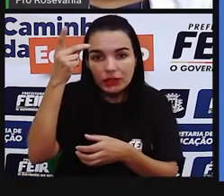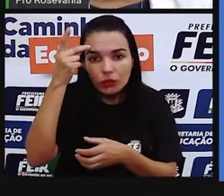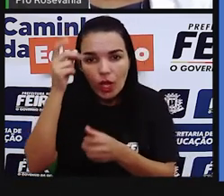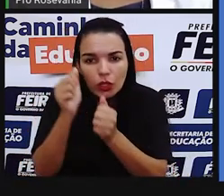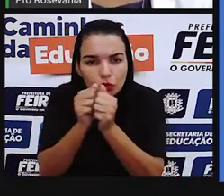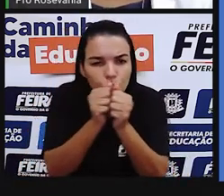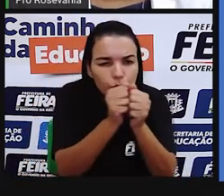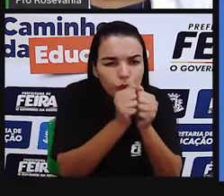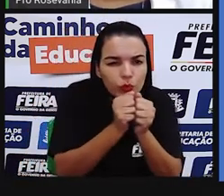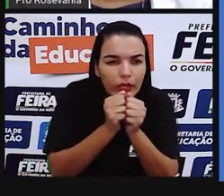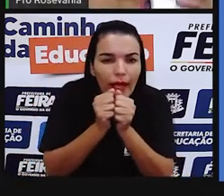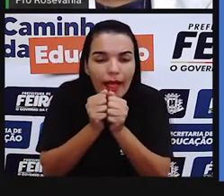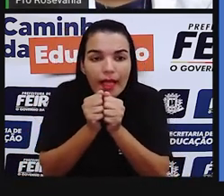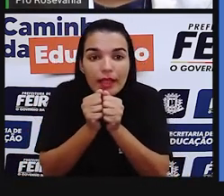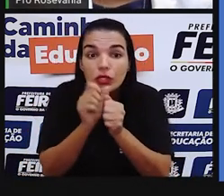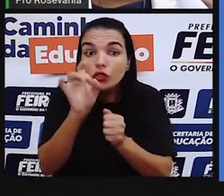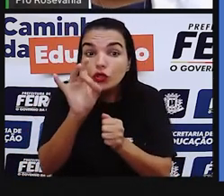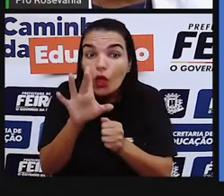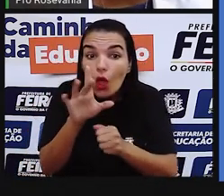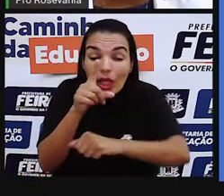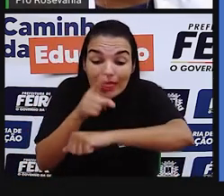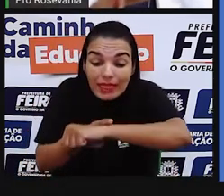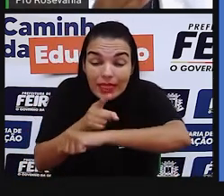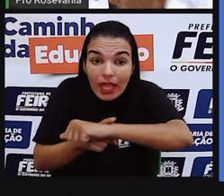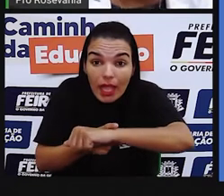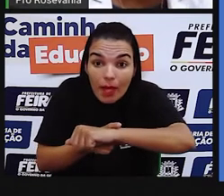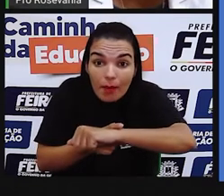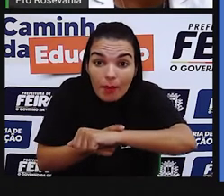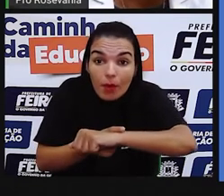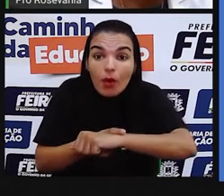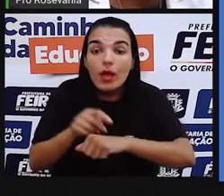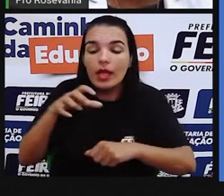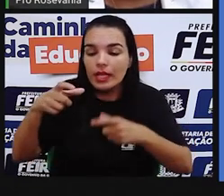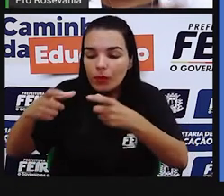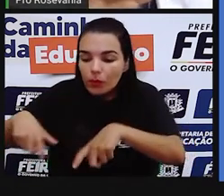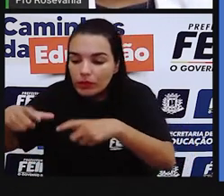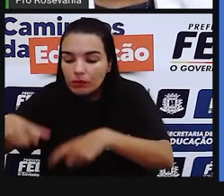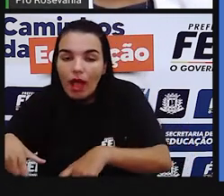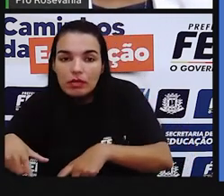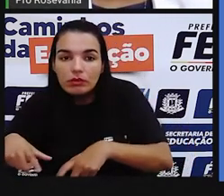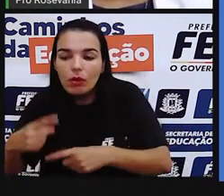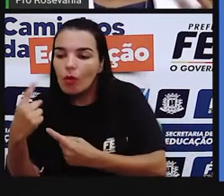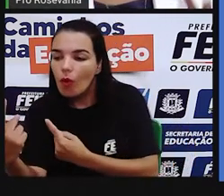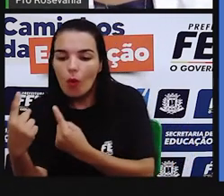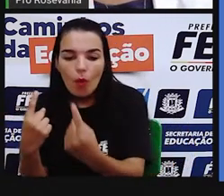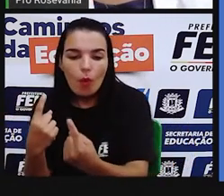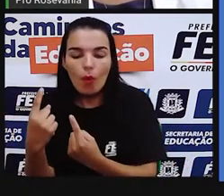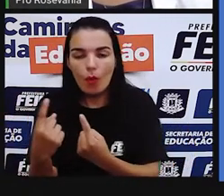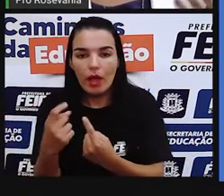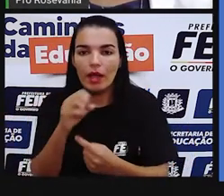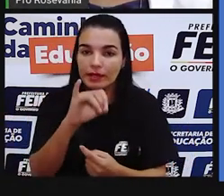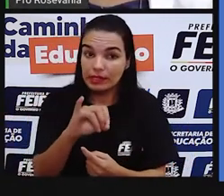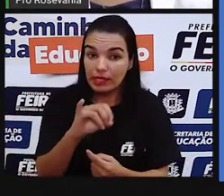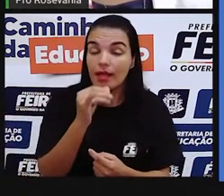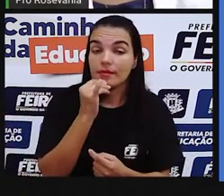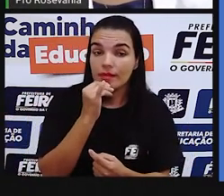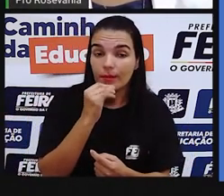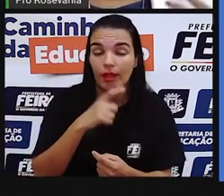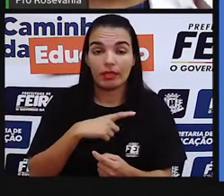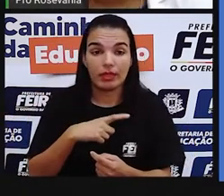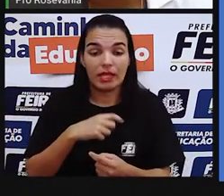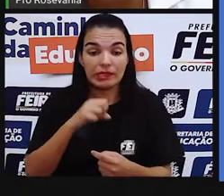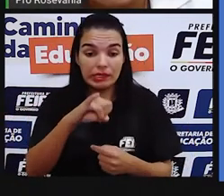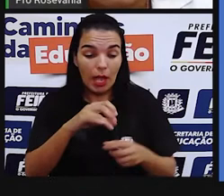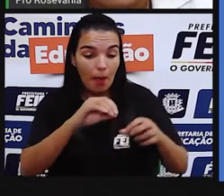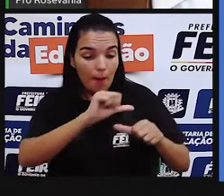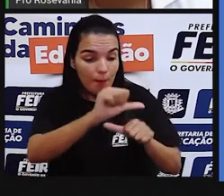um dado tempo. Ou seja, ela só avalia ali as pessoas daquele espaço naquele período. Mudou o período, houve